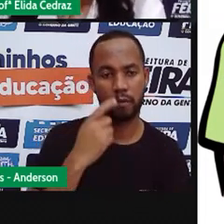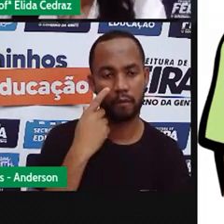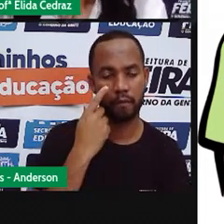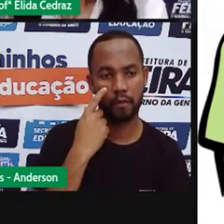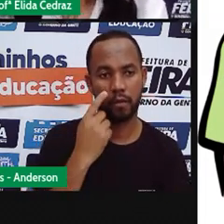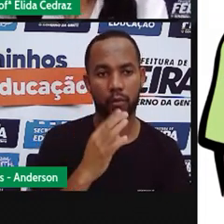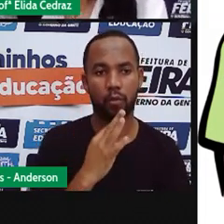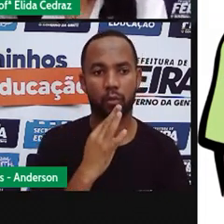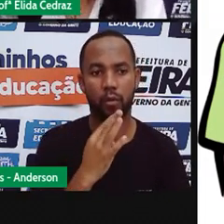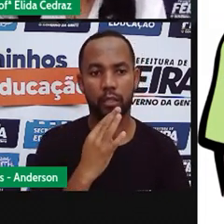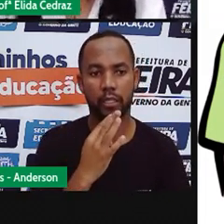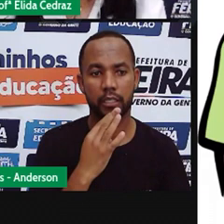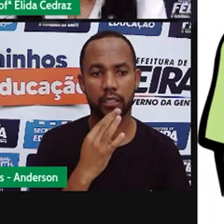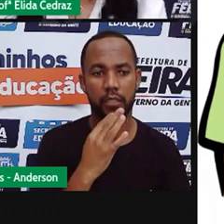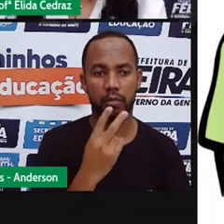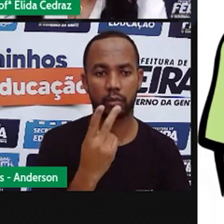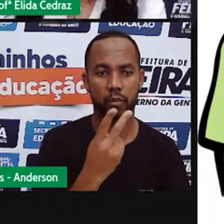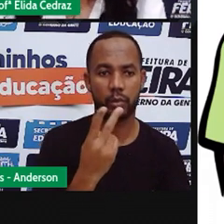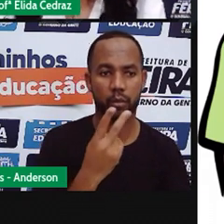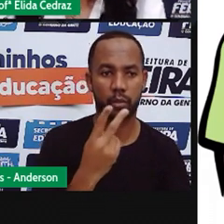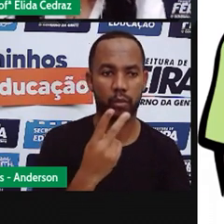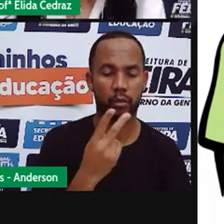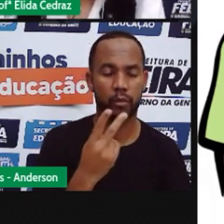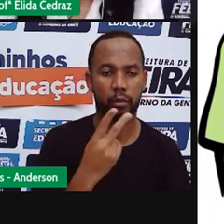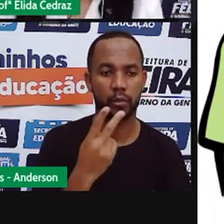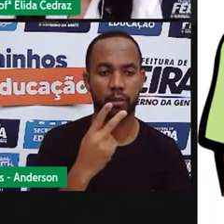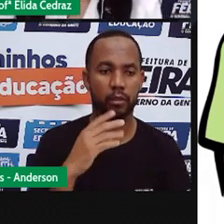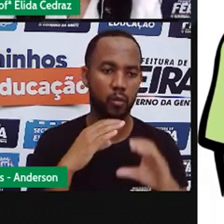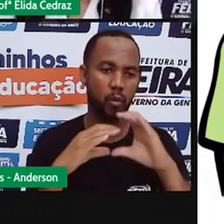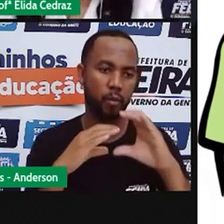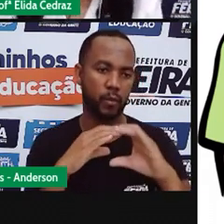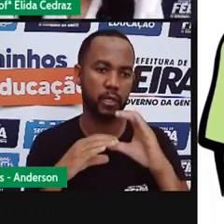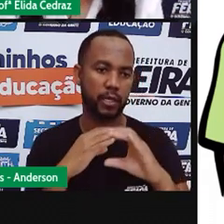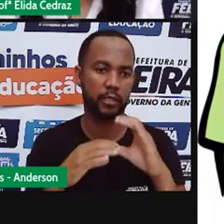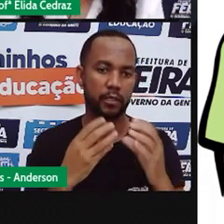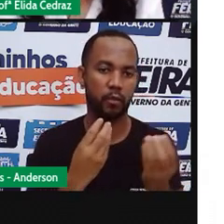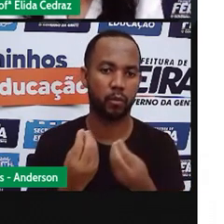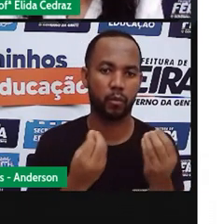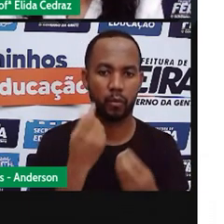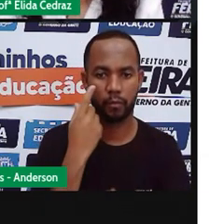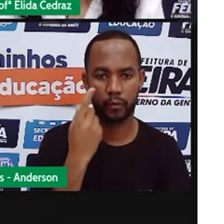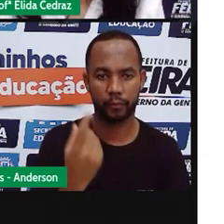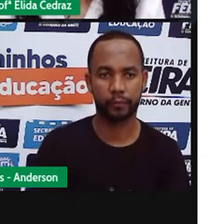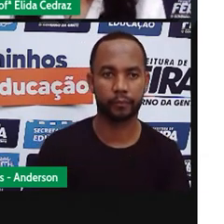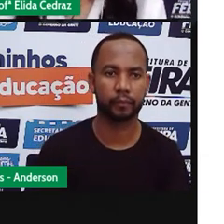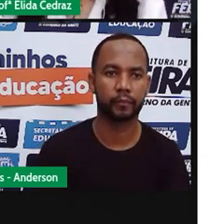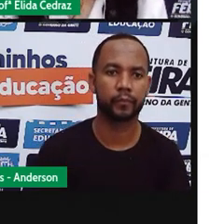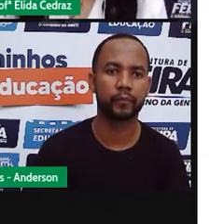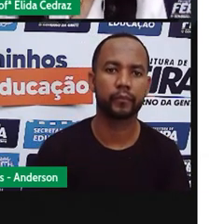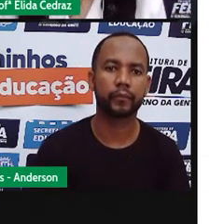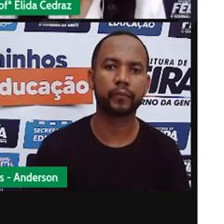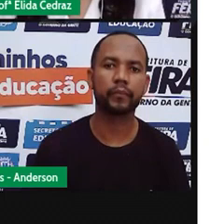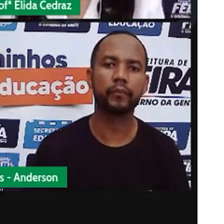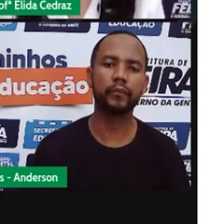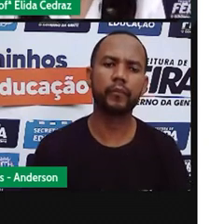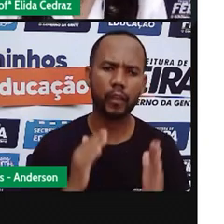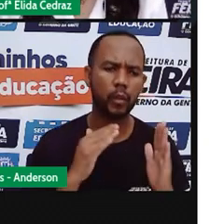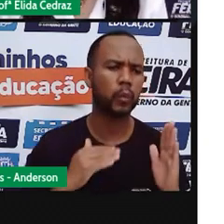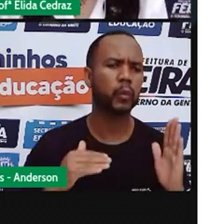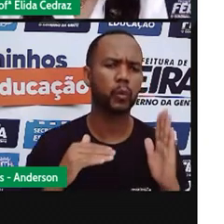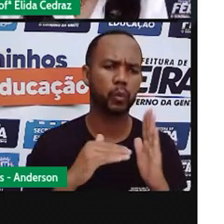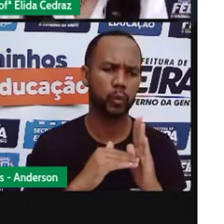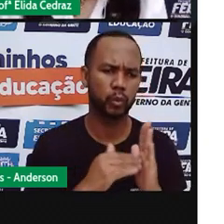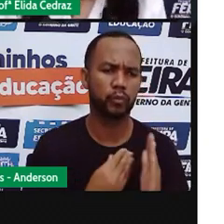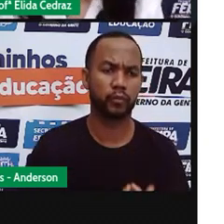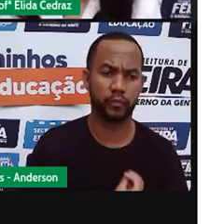Conhecendo os dois lados dos meios de comunicação. Tudo na vida tem